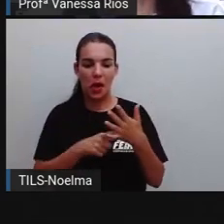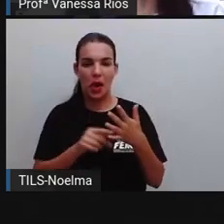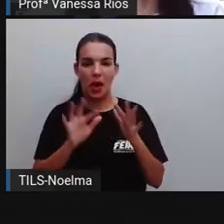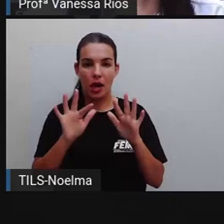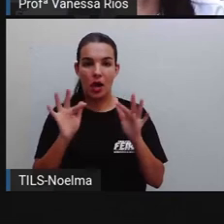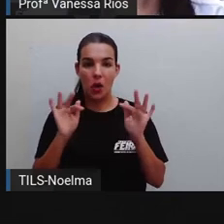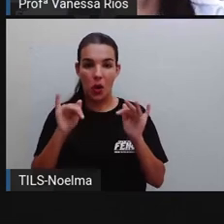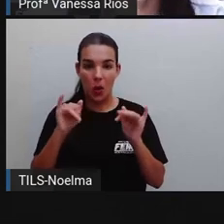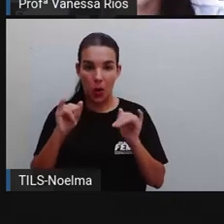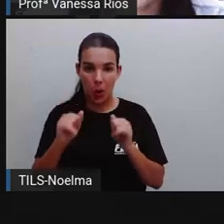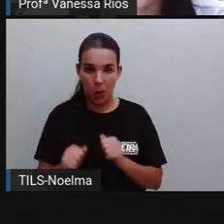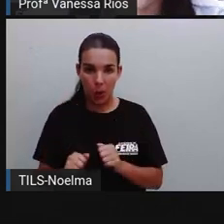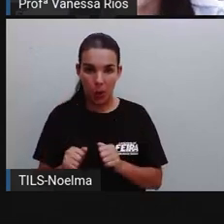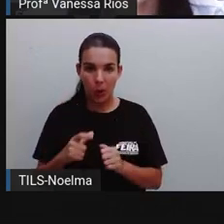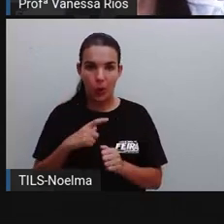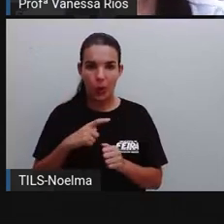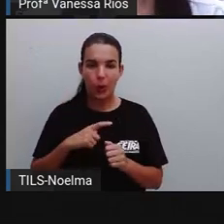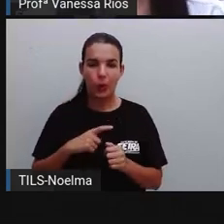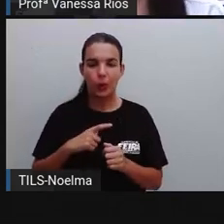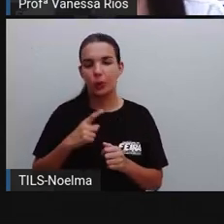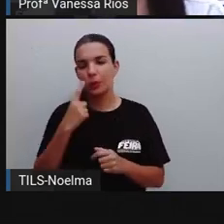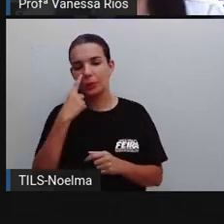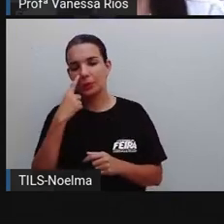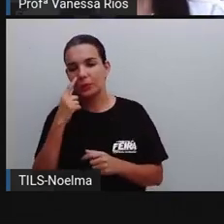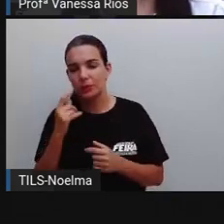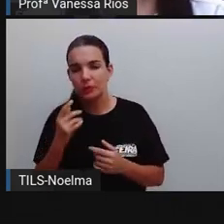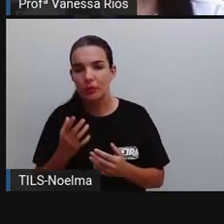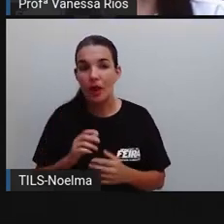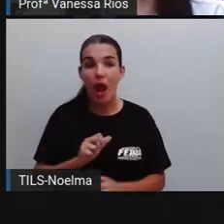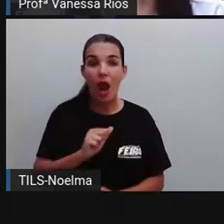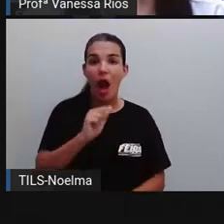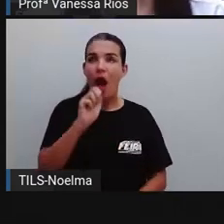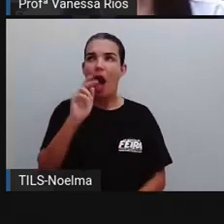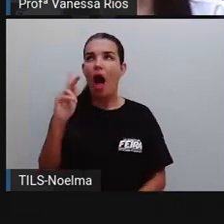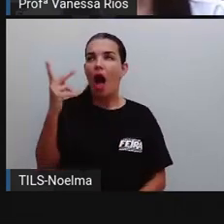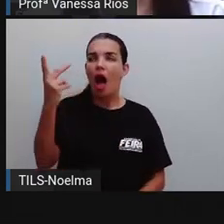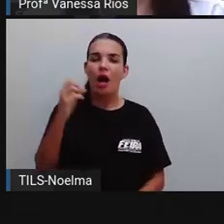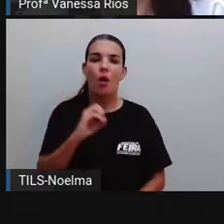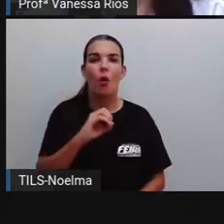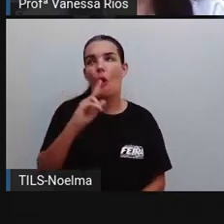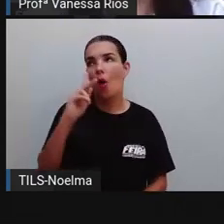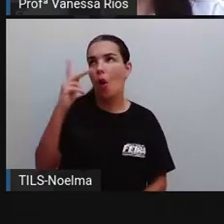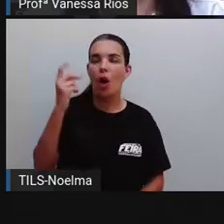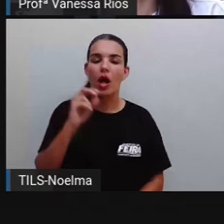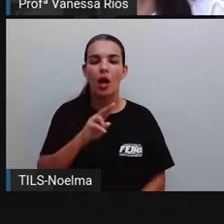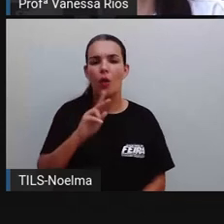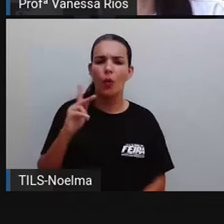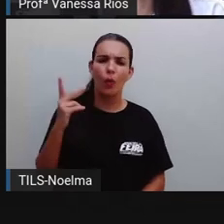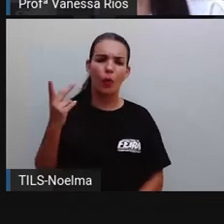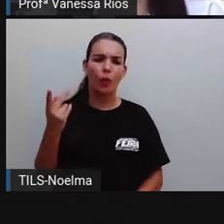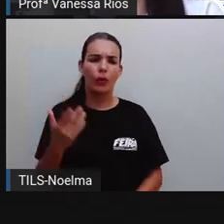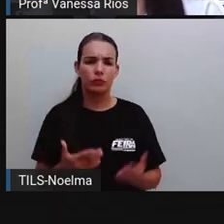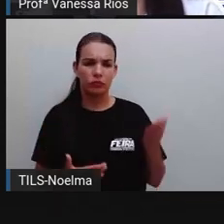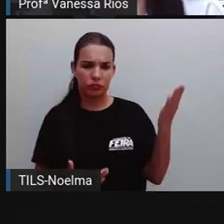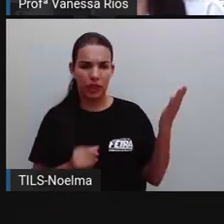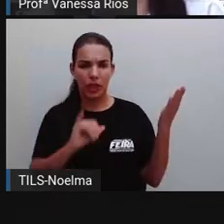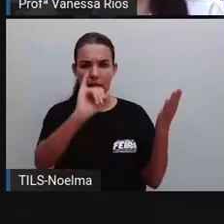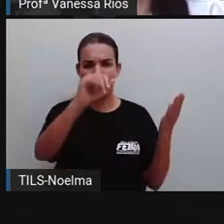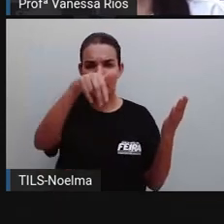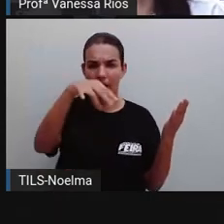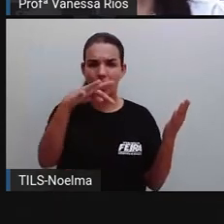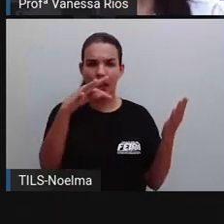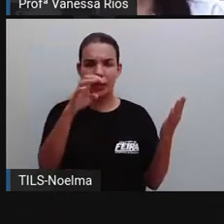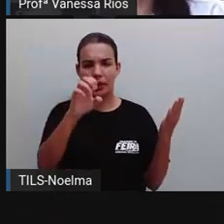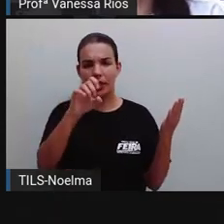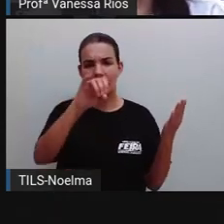final de algumas interjeições, né, como exemplo aí, A, O, U. E a gente percebe aí que o H